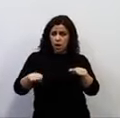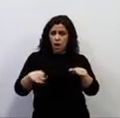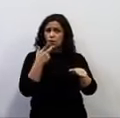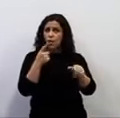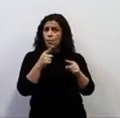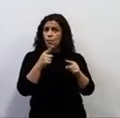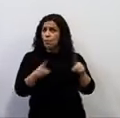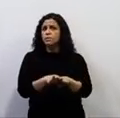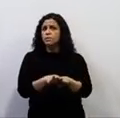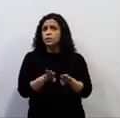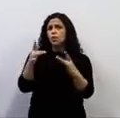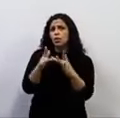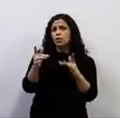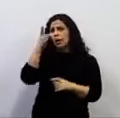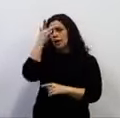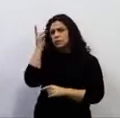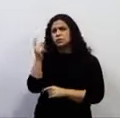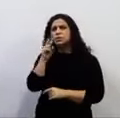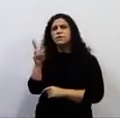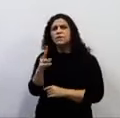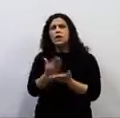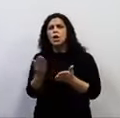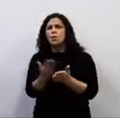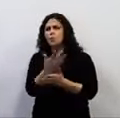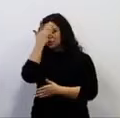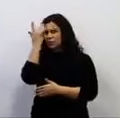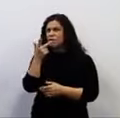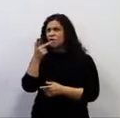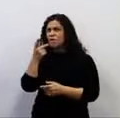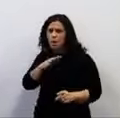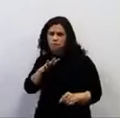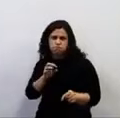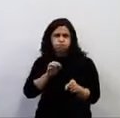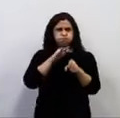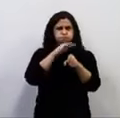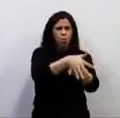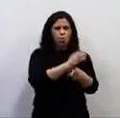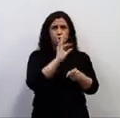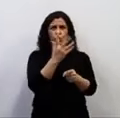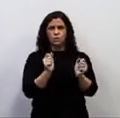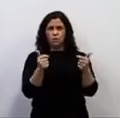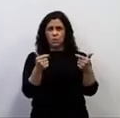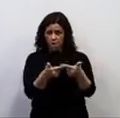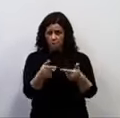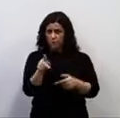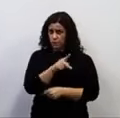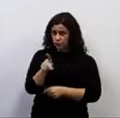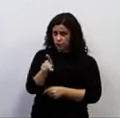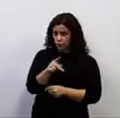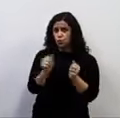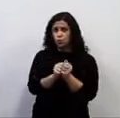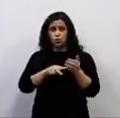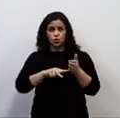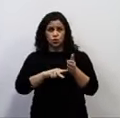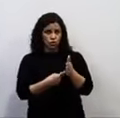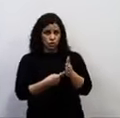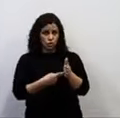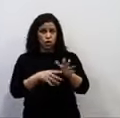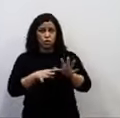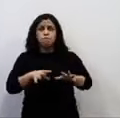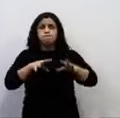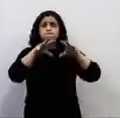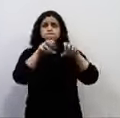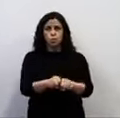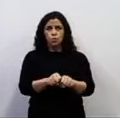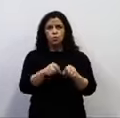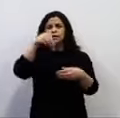colegas chamarem de invasão o que houve na Assembleia. Os professores, o seu sindicato, ocuparam a Assembleia, porque restam na Assembleia